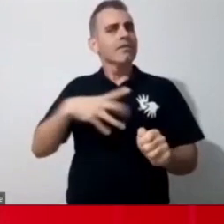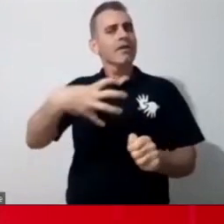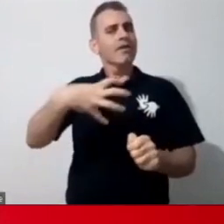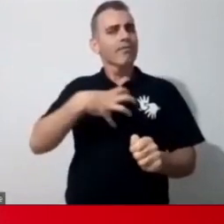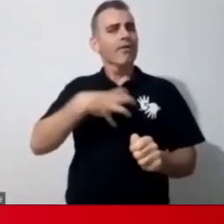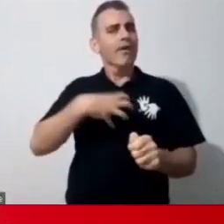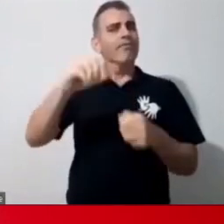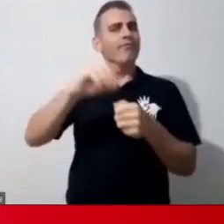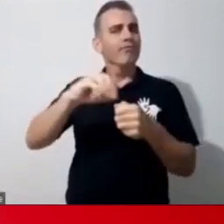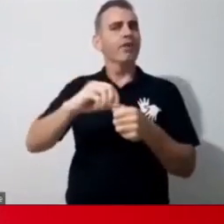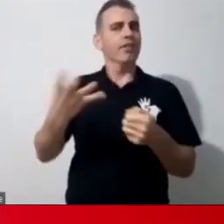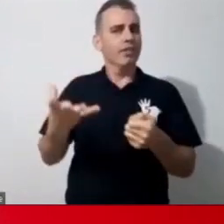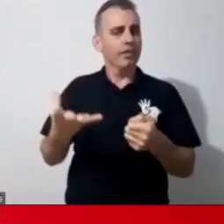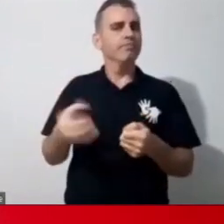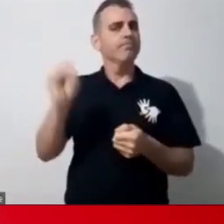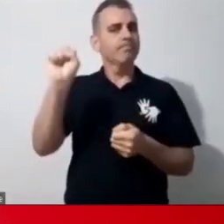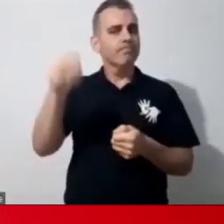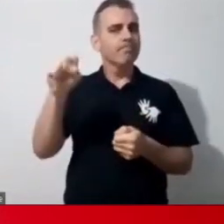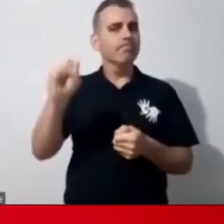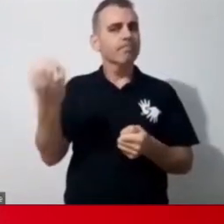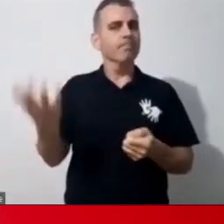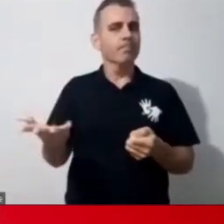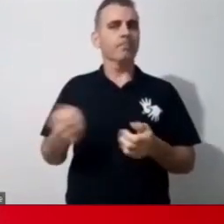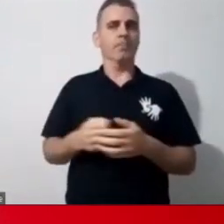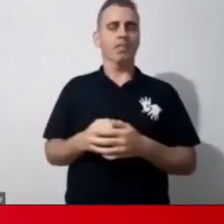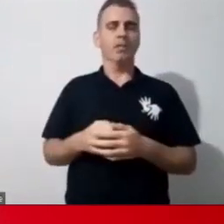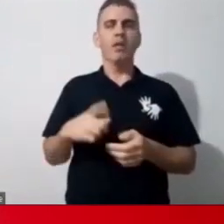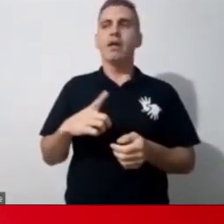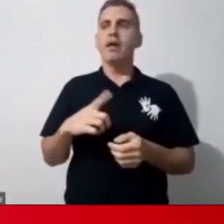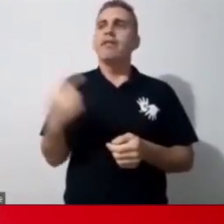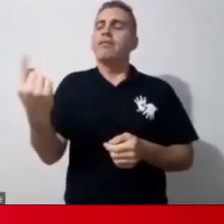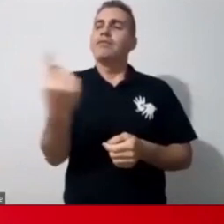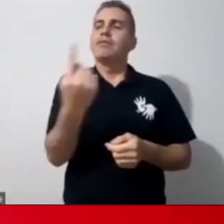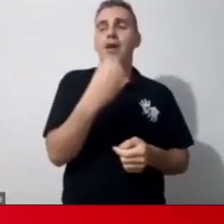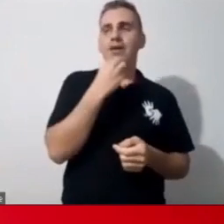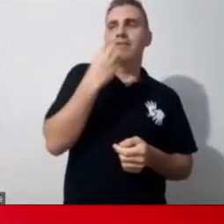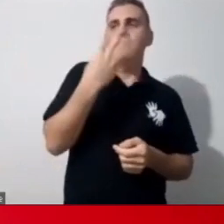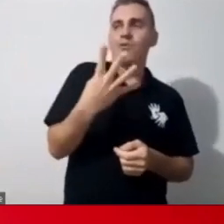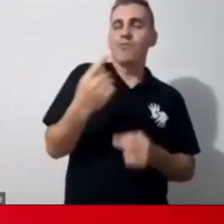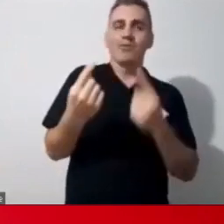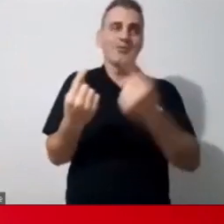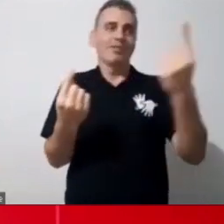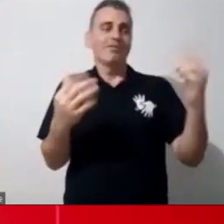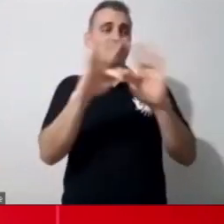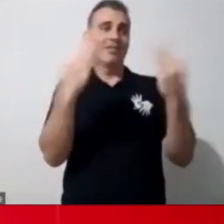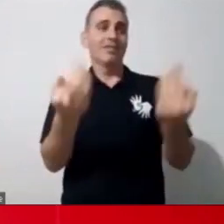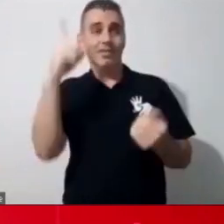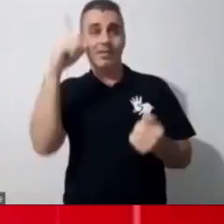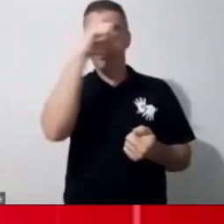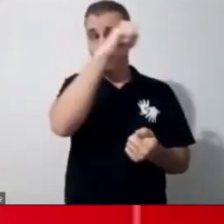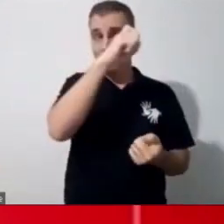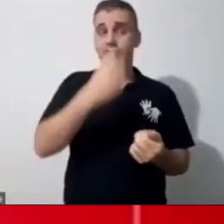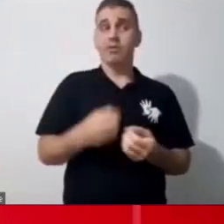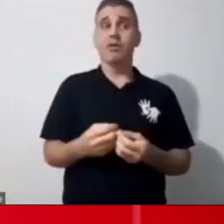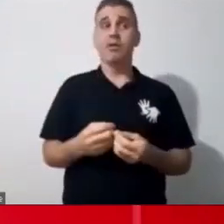que às vezes para alguns está bom, mas para outros está muito difícil e a única forma que a gente tem como ajudar